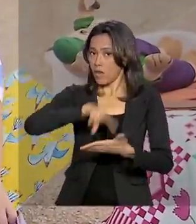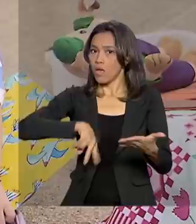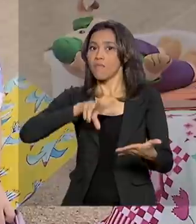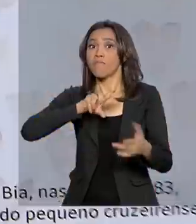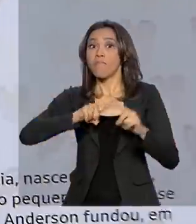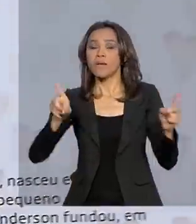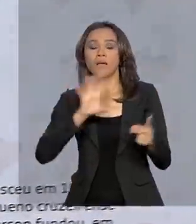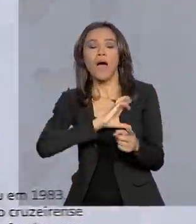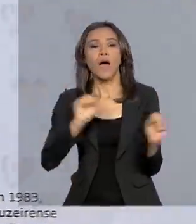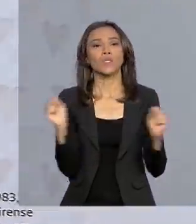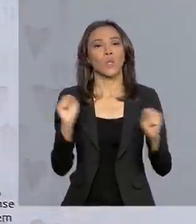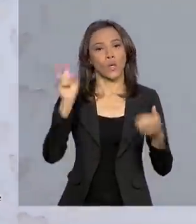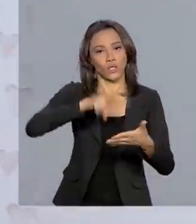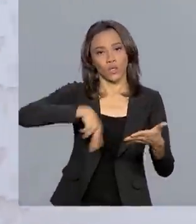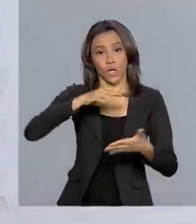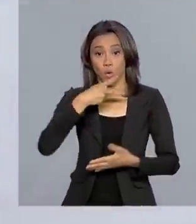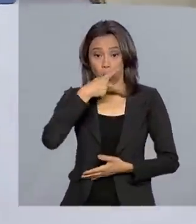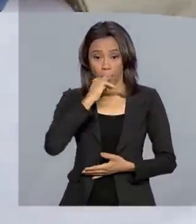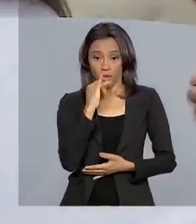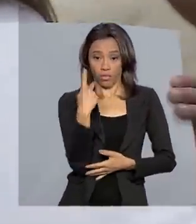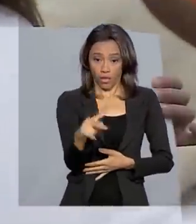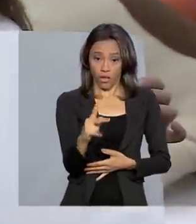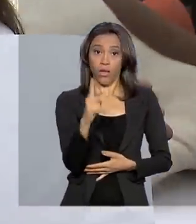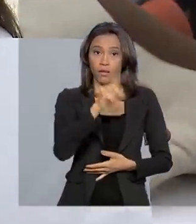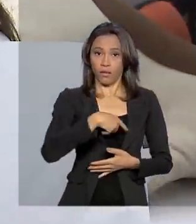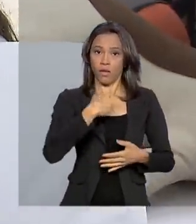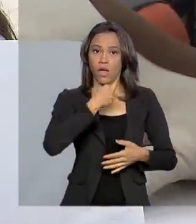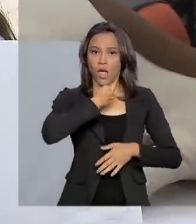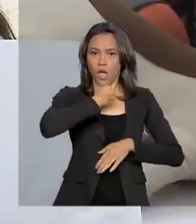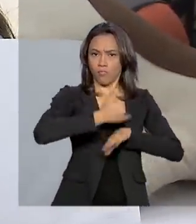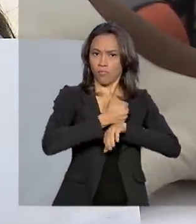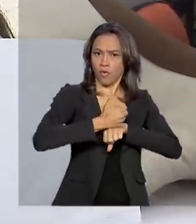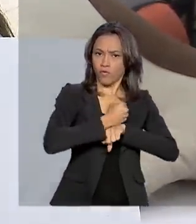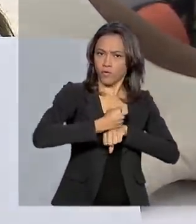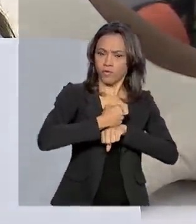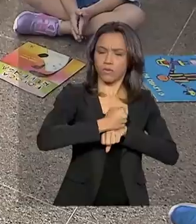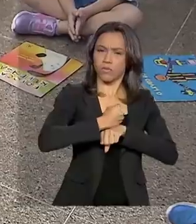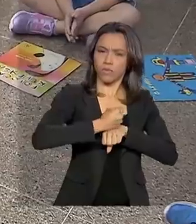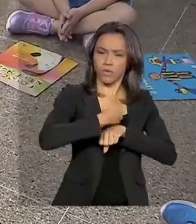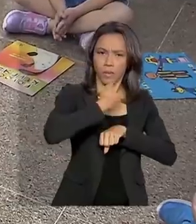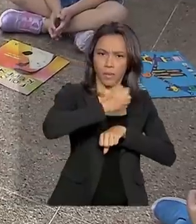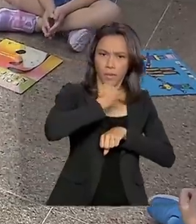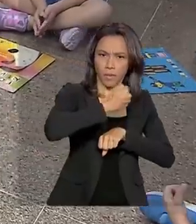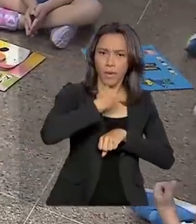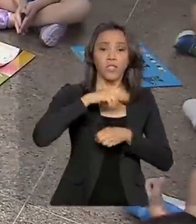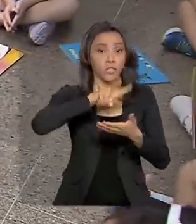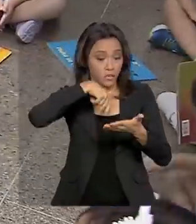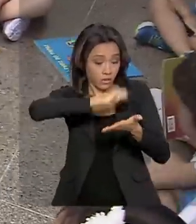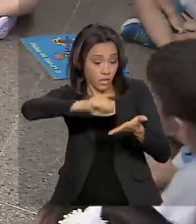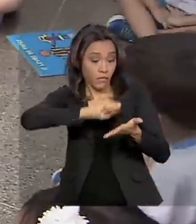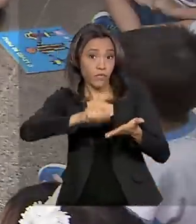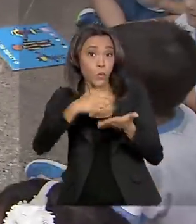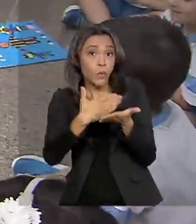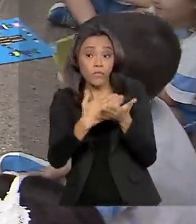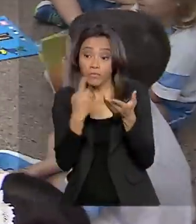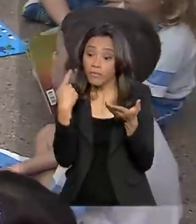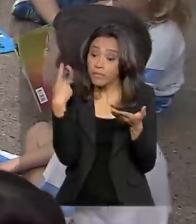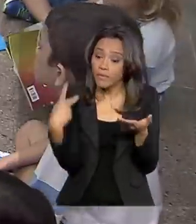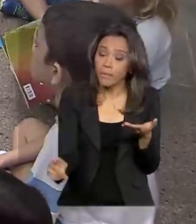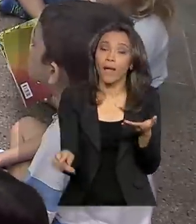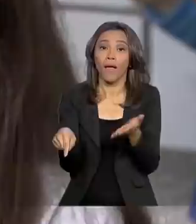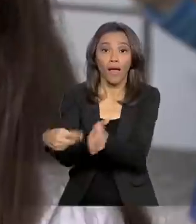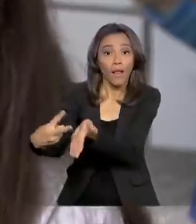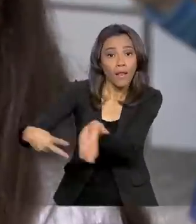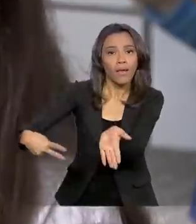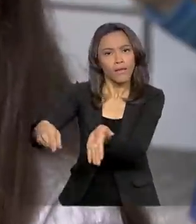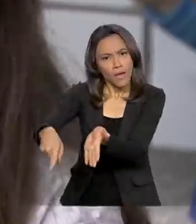histórias. O pai da menina, jornalista, escreveu um livro só para ela, em que incentiva a filha a doar parte